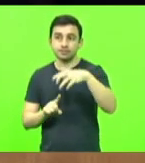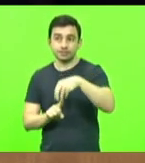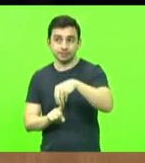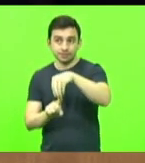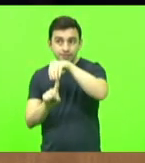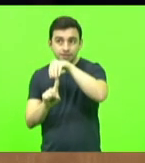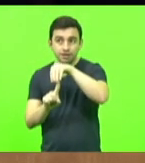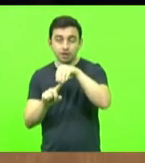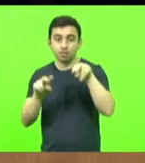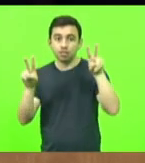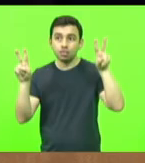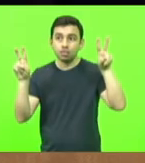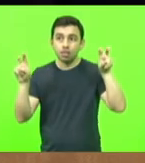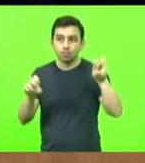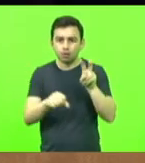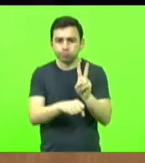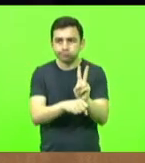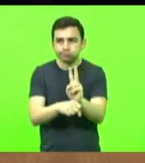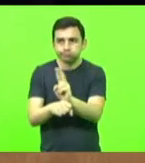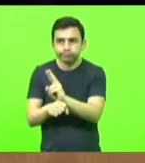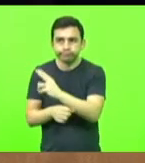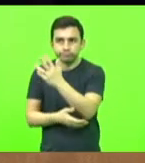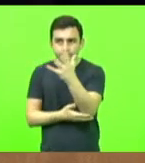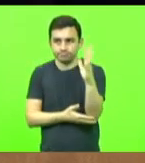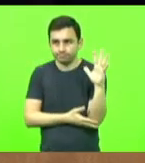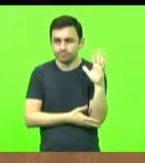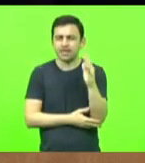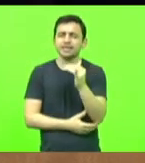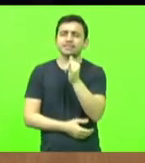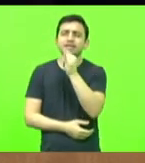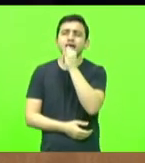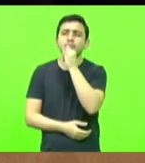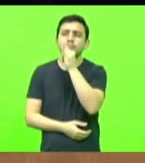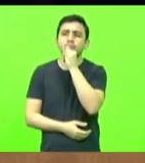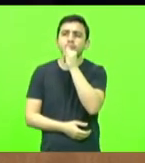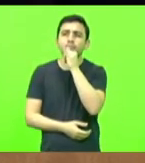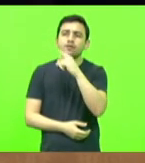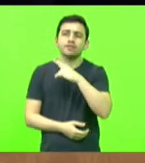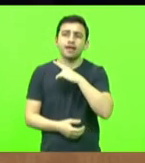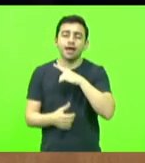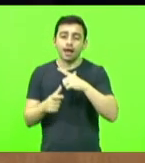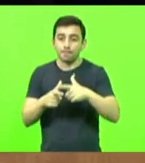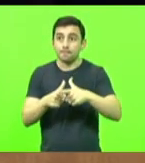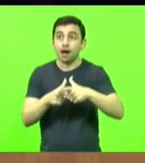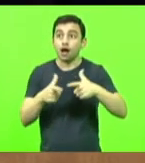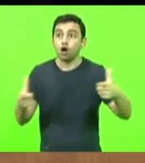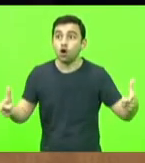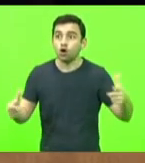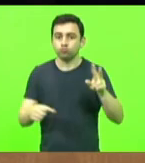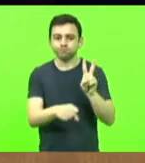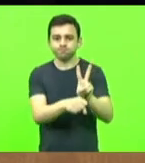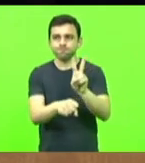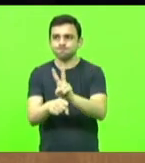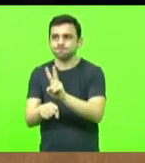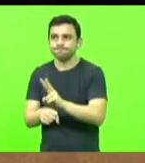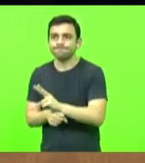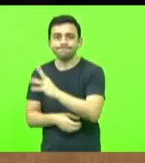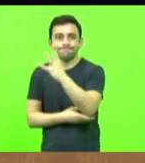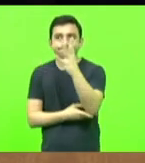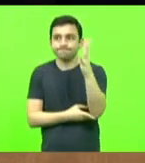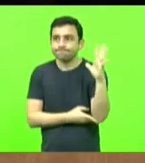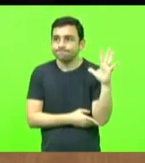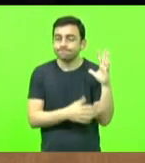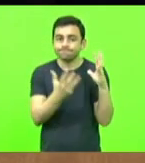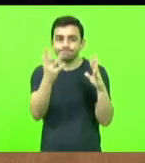assunto é preservação ambiental. Temos, por exemplo, a maior área preservada de florestas